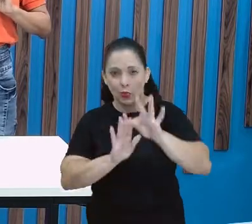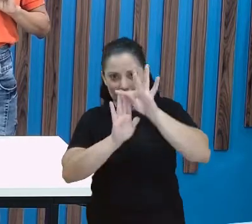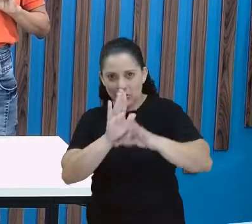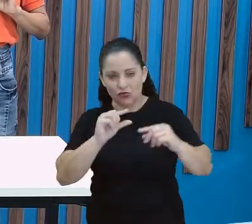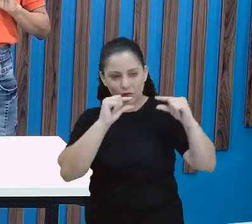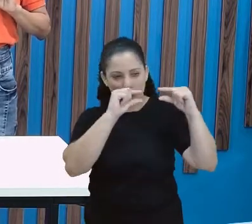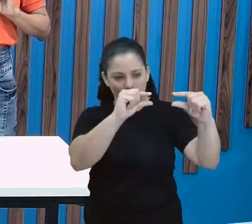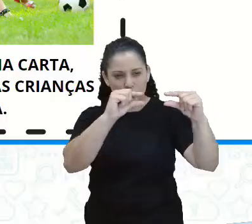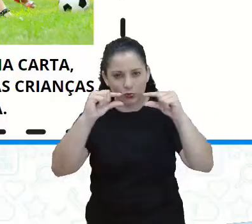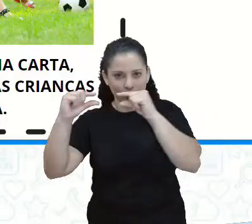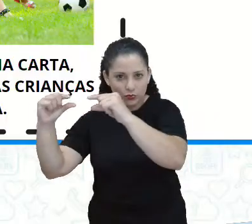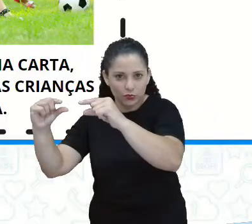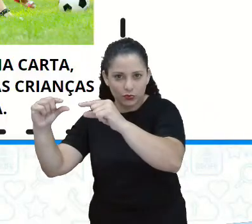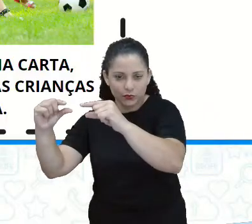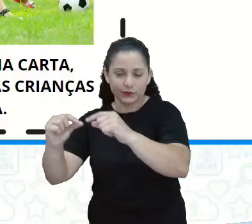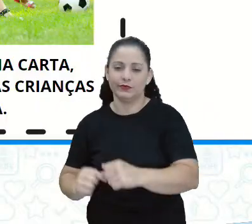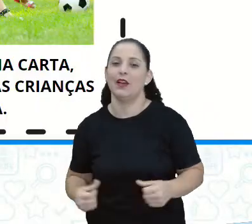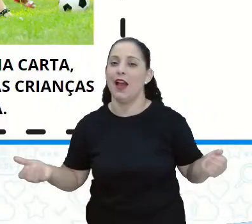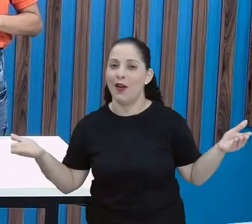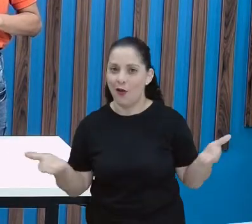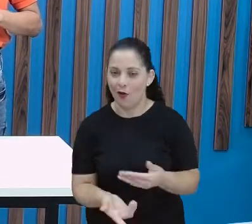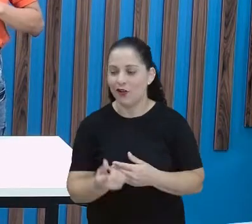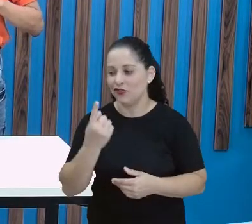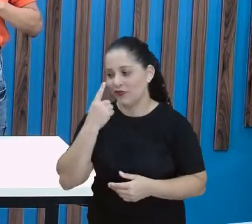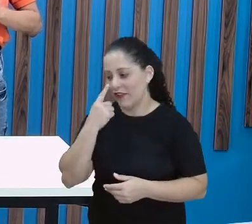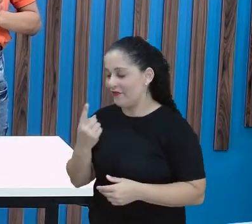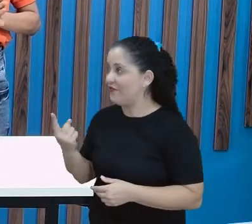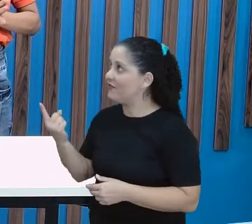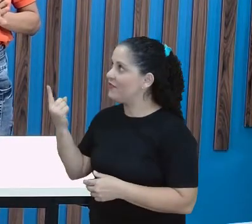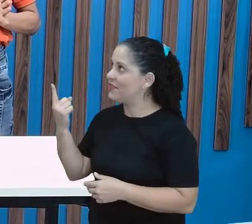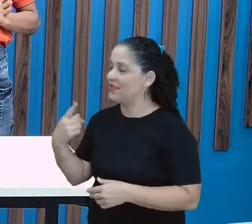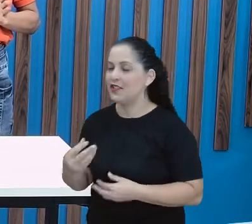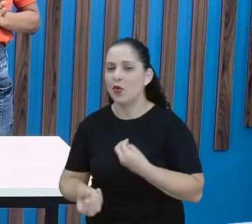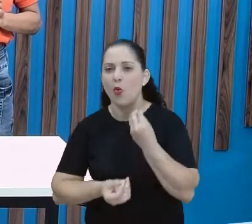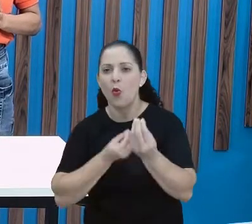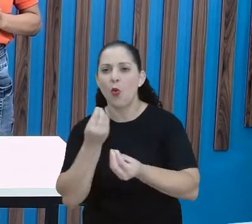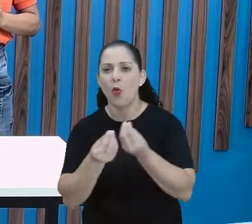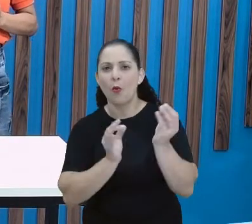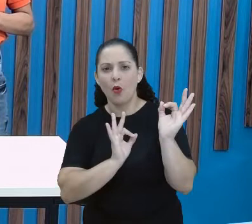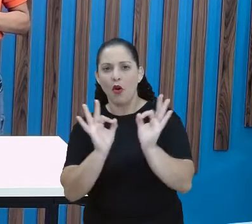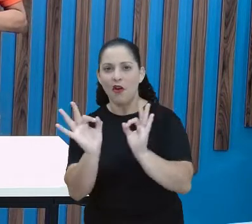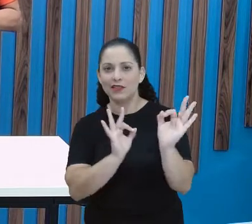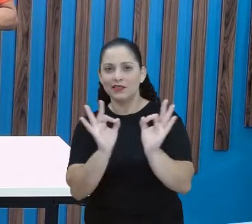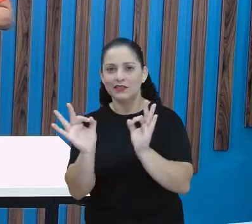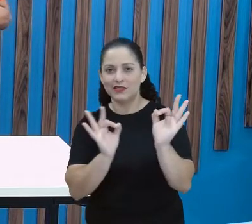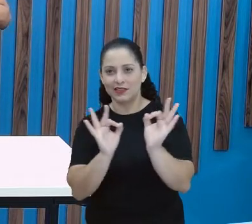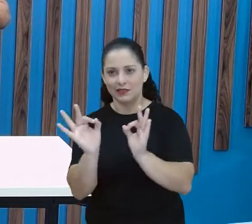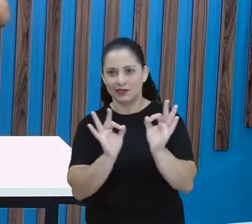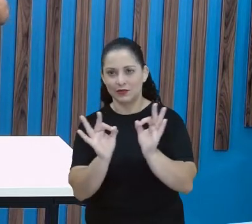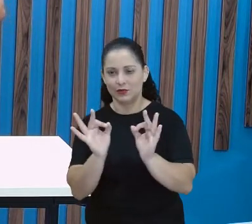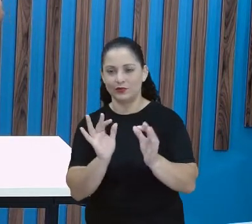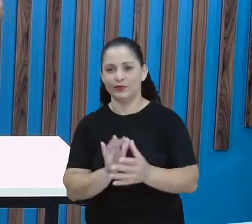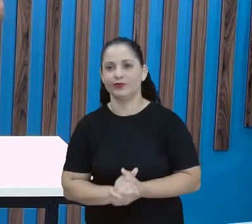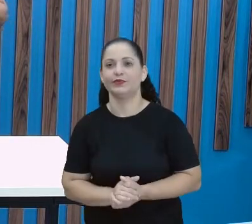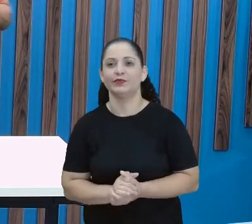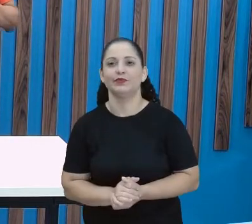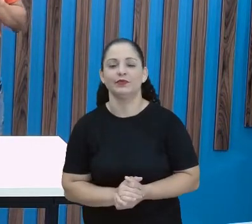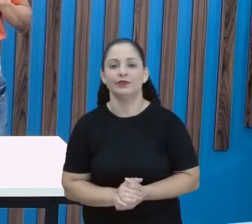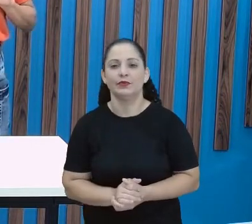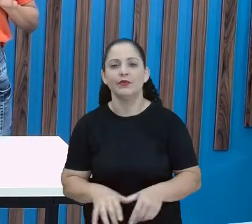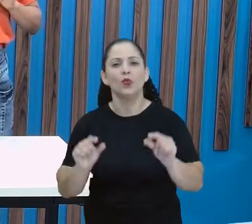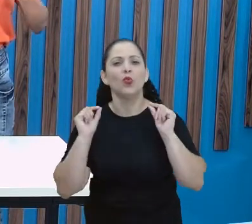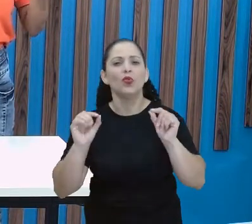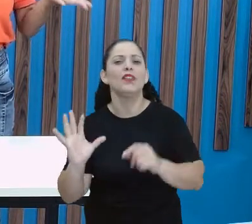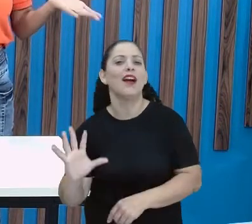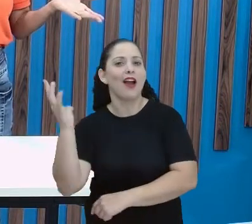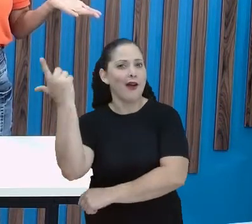ver agora aqui, no meu mural, a organização dessas legendas, tá? O que